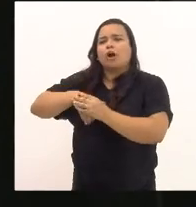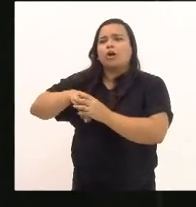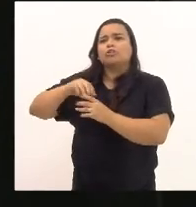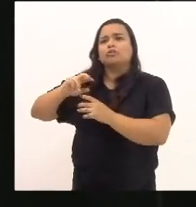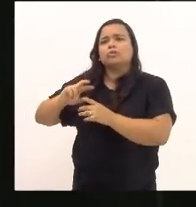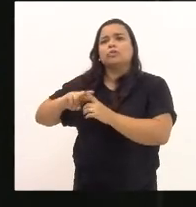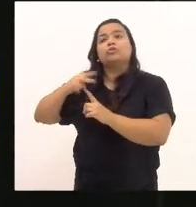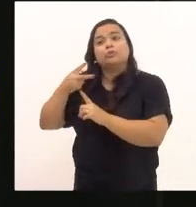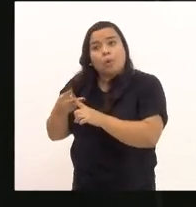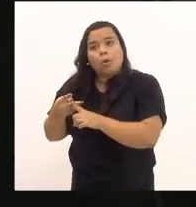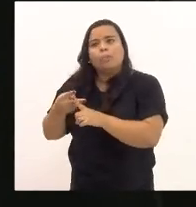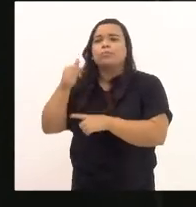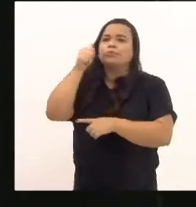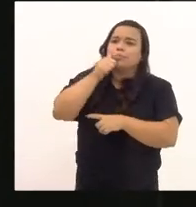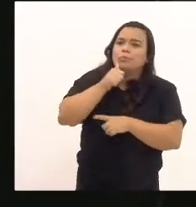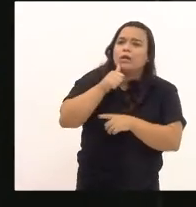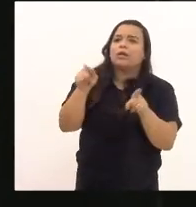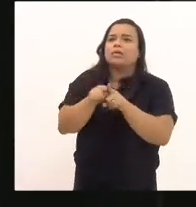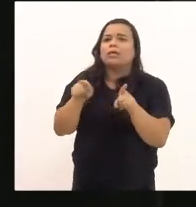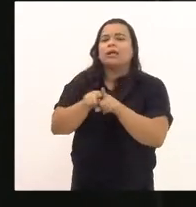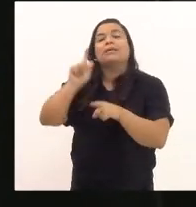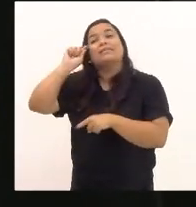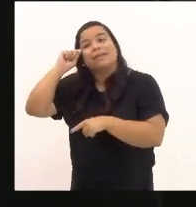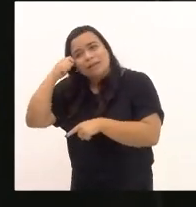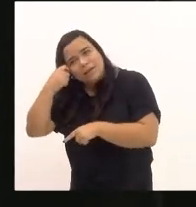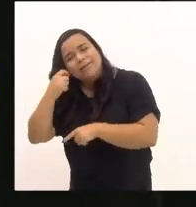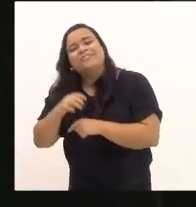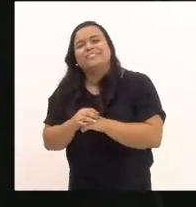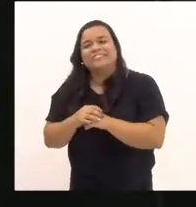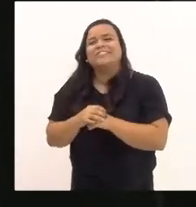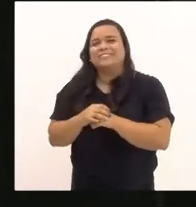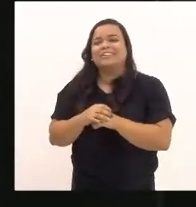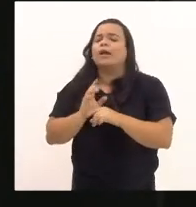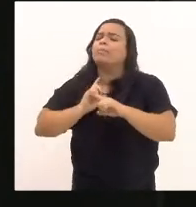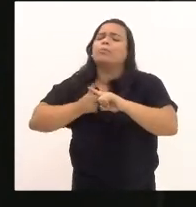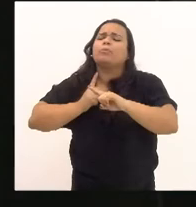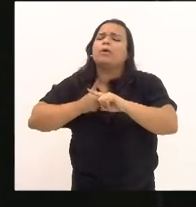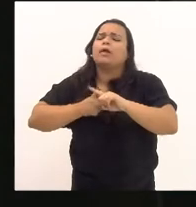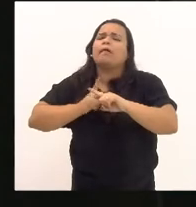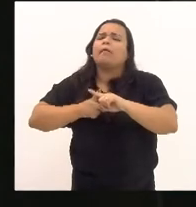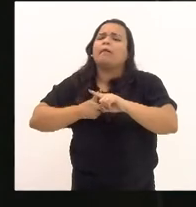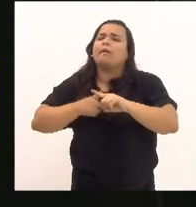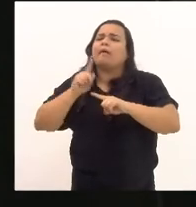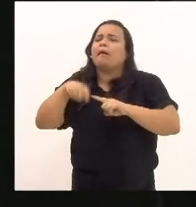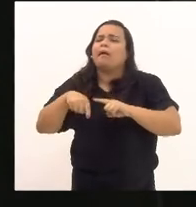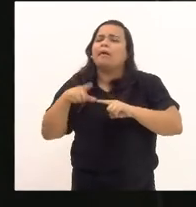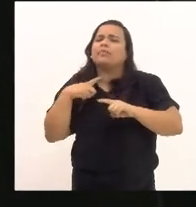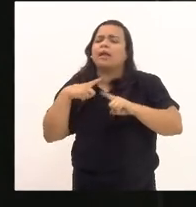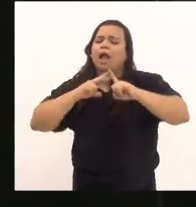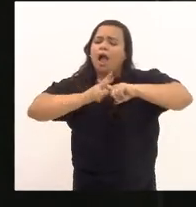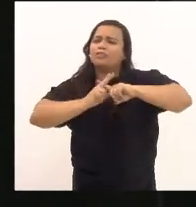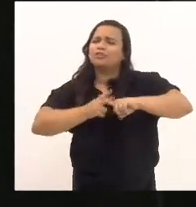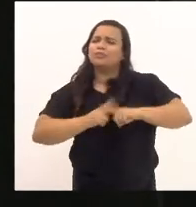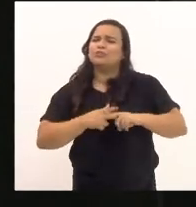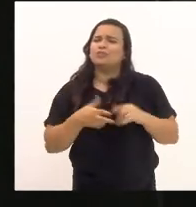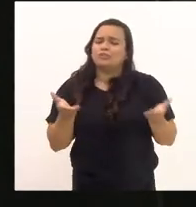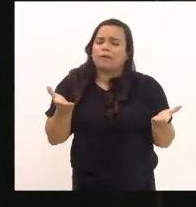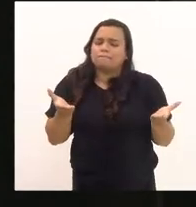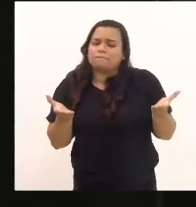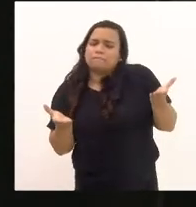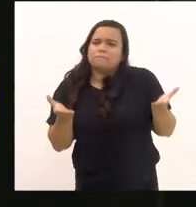para os negros, para que essas diferenças comecem a ter um ajuste, não fique tão